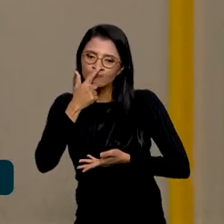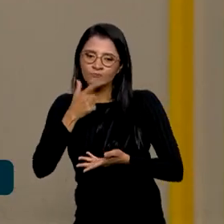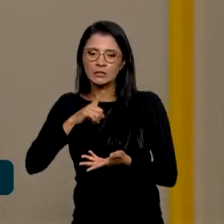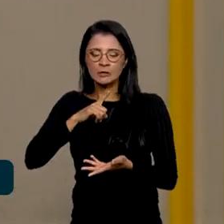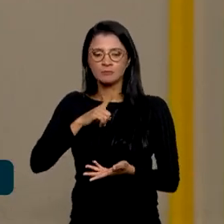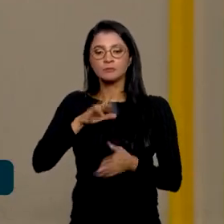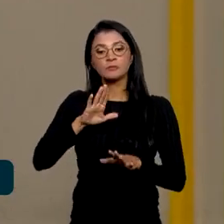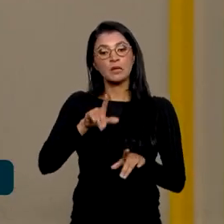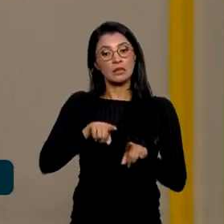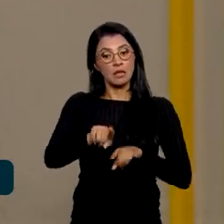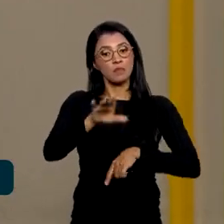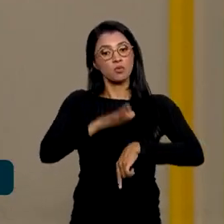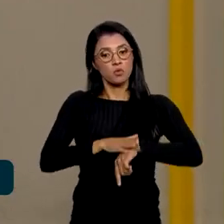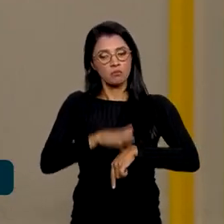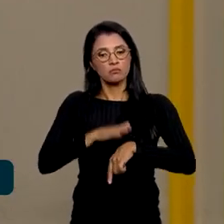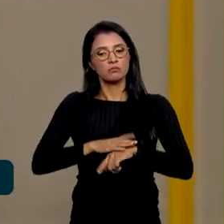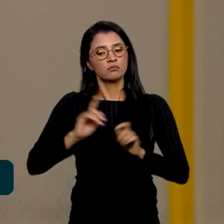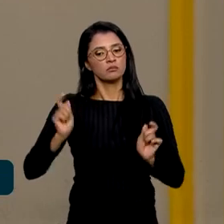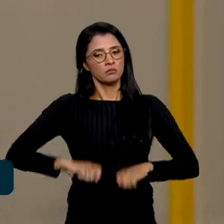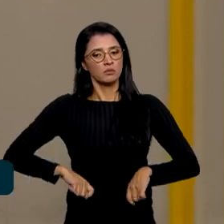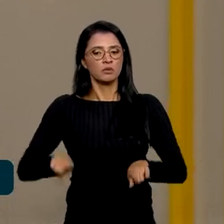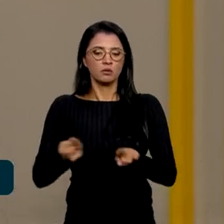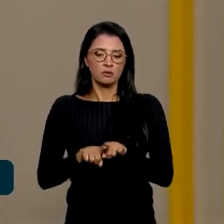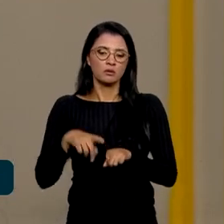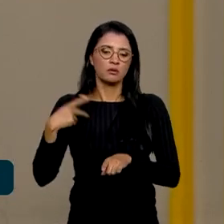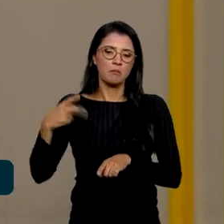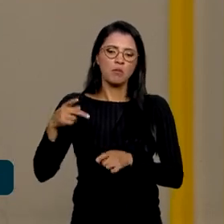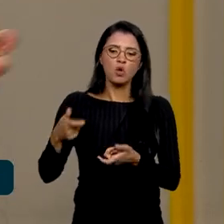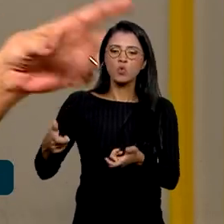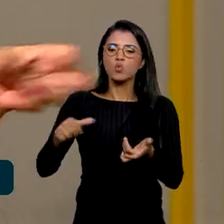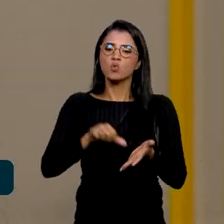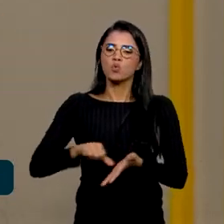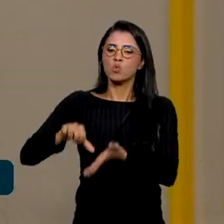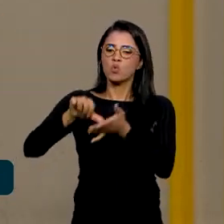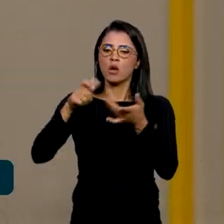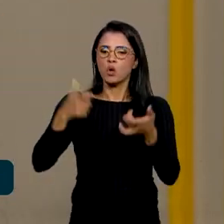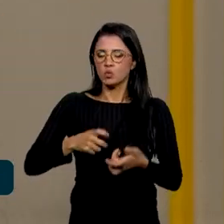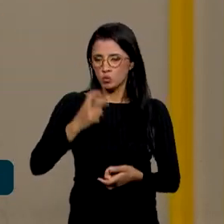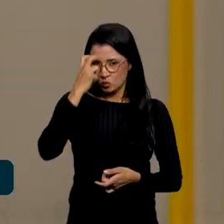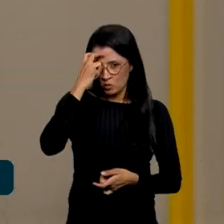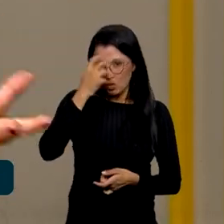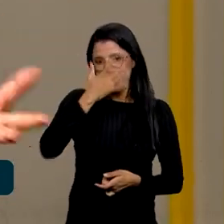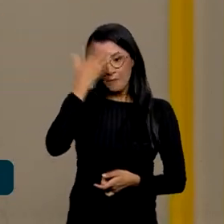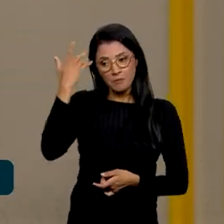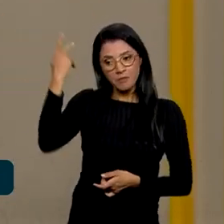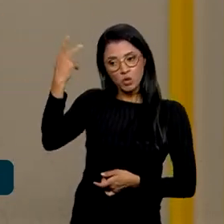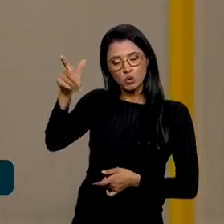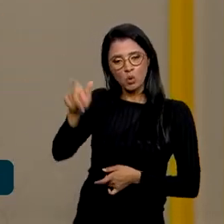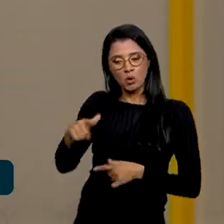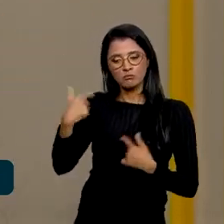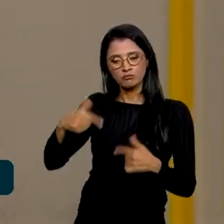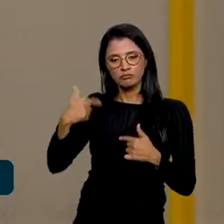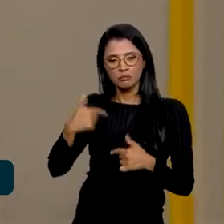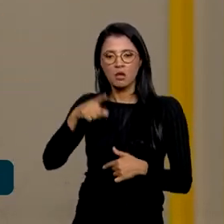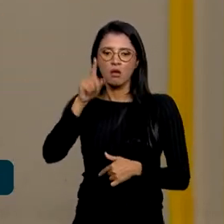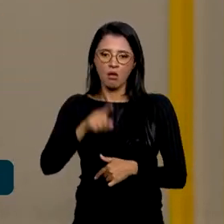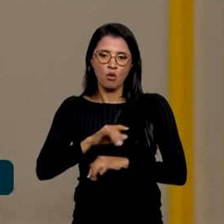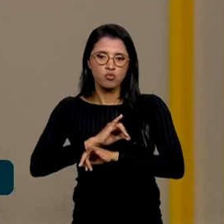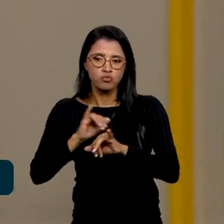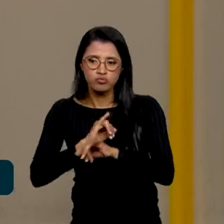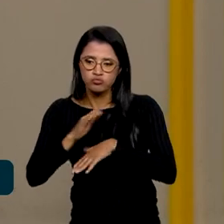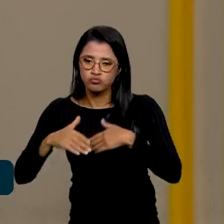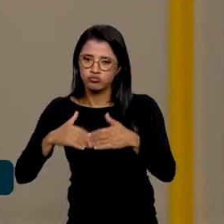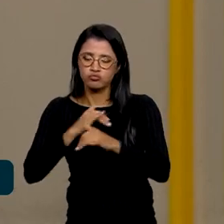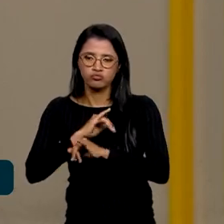mesmo tempo, essa capacitação também para os gestores dos pontos de cultura, para aqueles que estão lá na sua operação. Então, é um processo de formação.